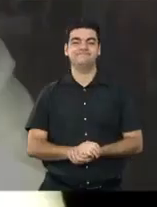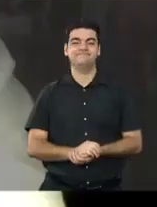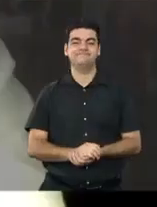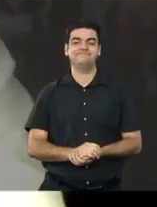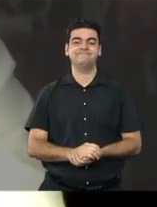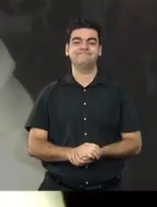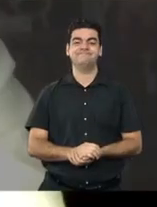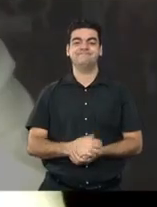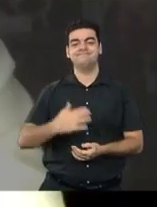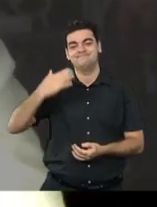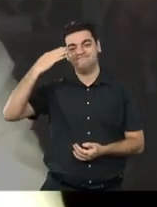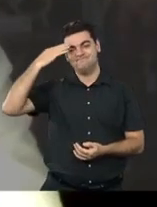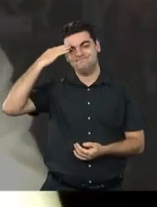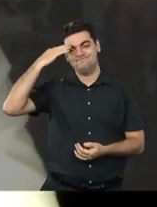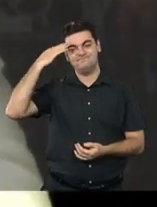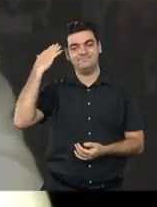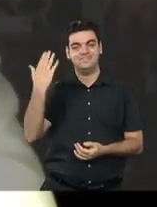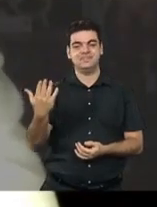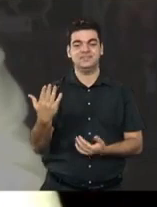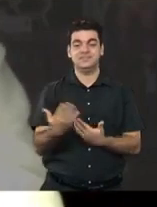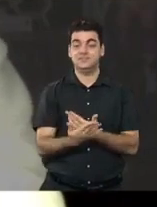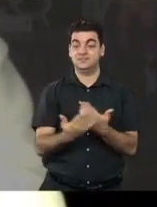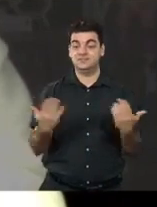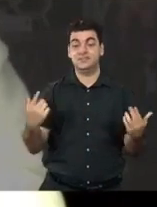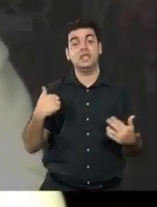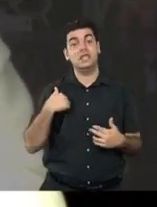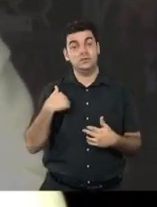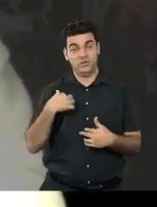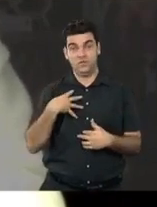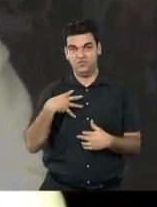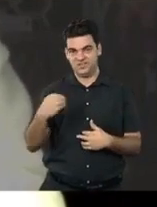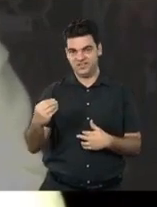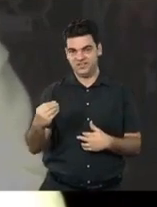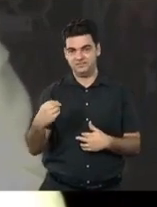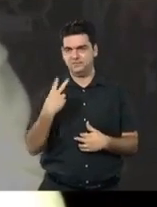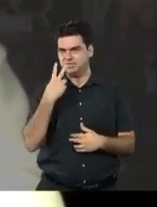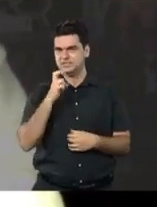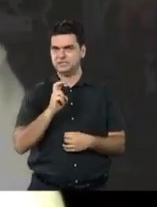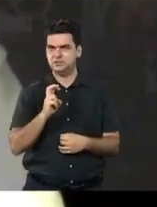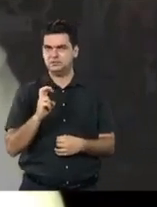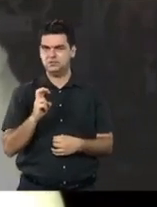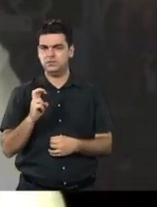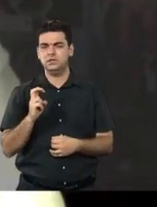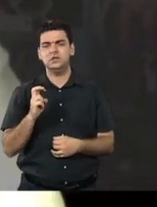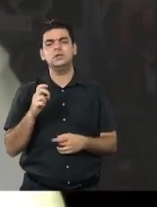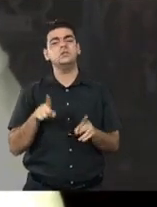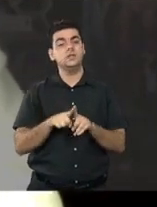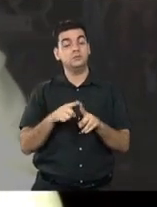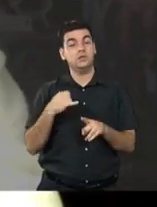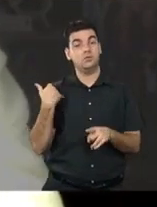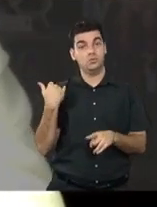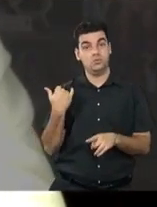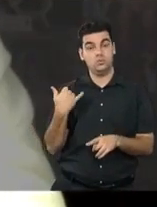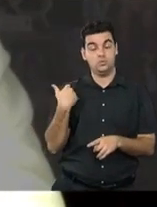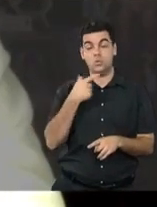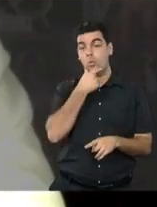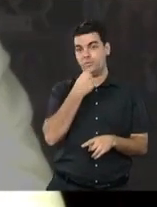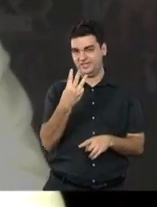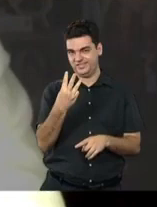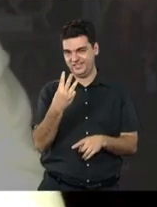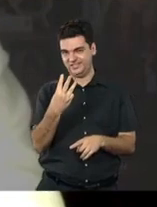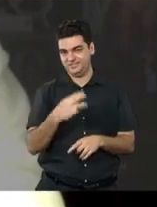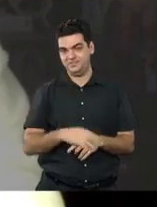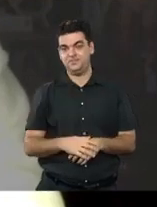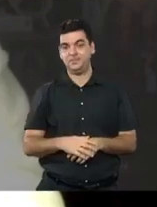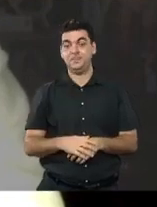Duda, Luísa, Joênia, eu tenho uma filha de 5 anos e um filho de 3. E,